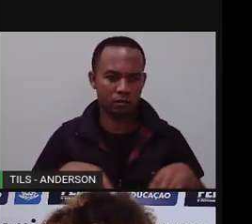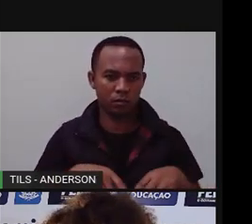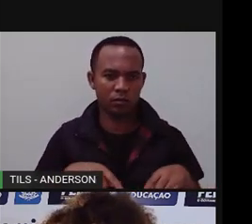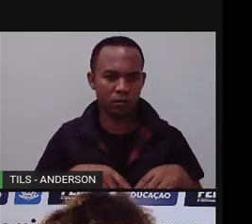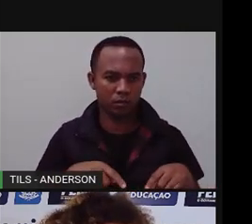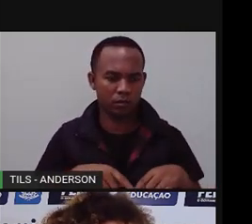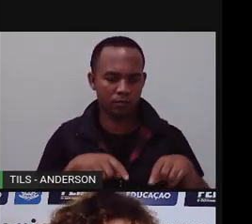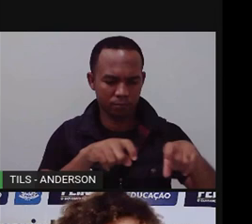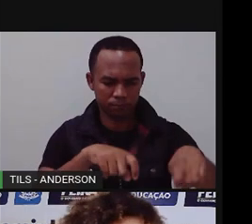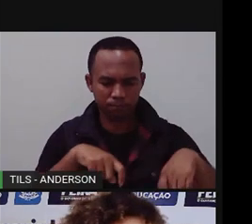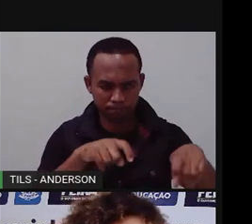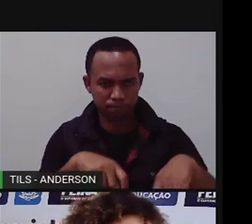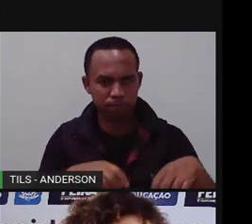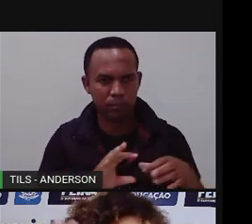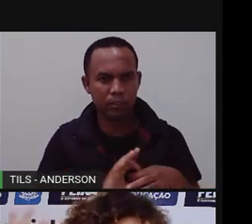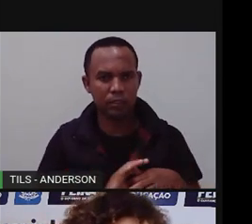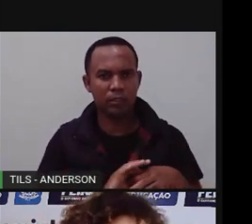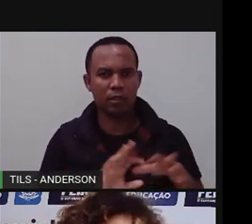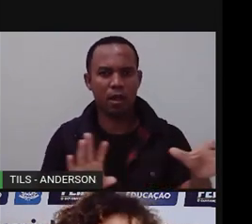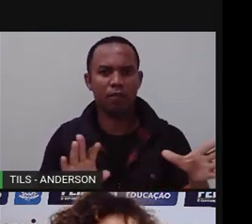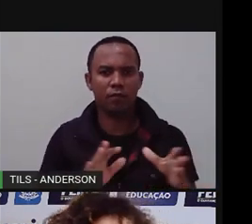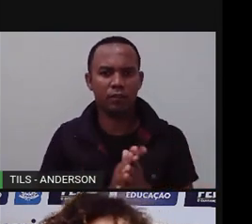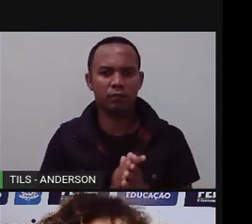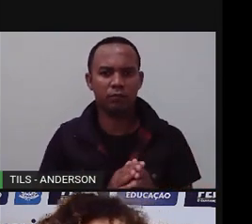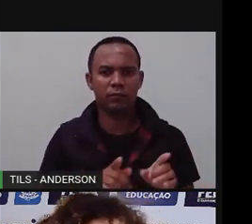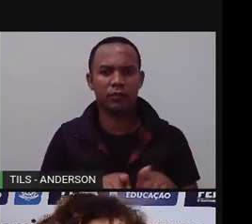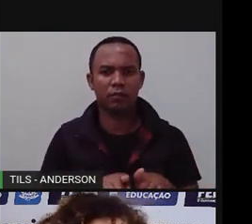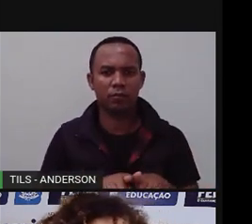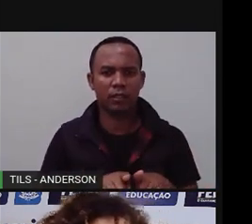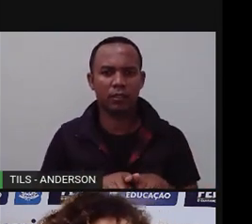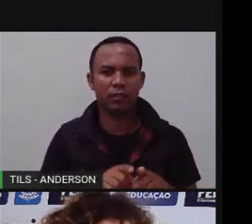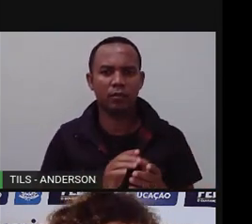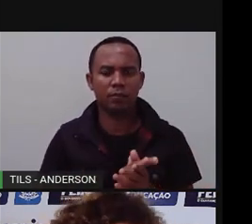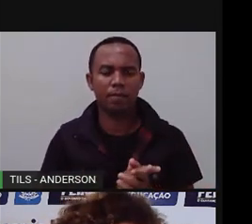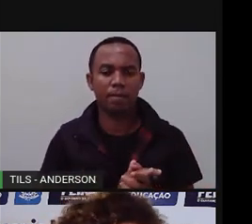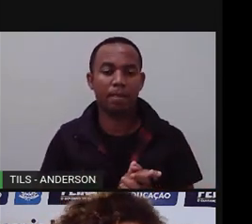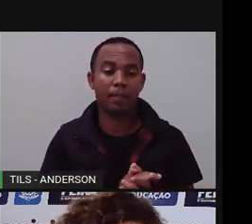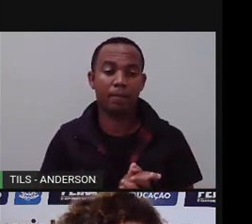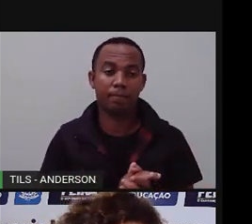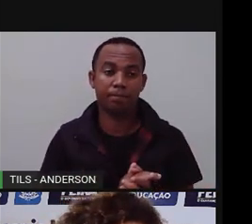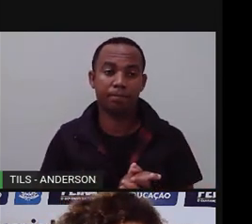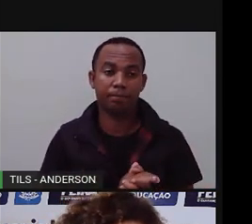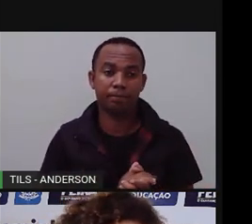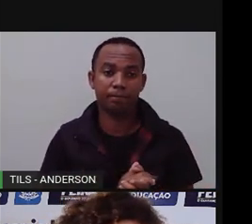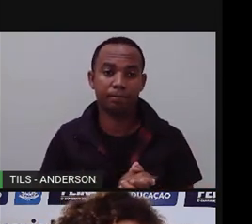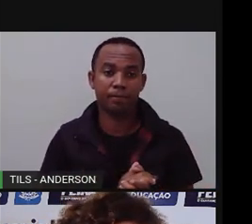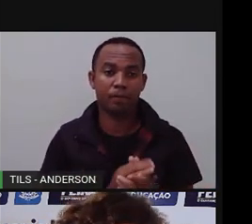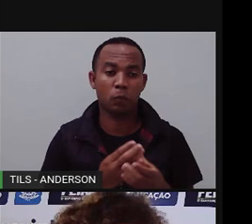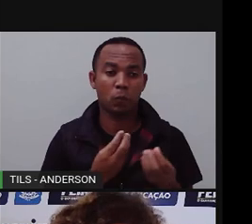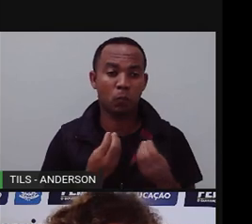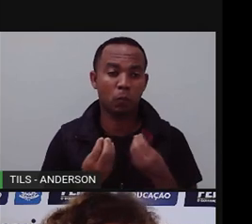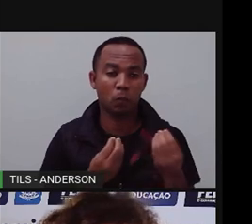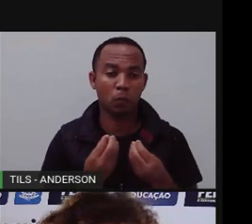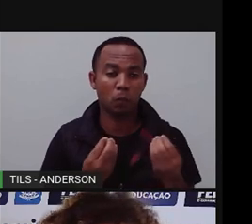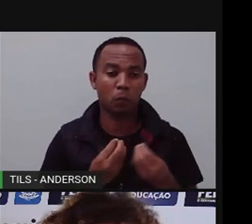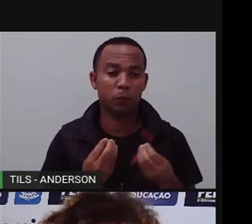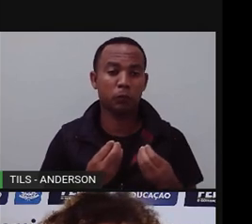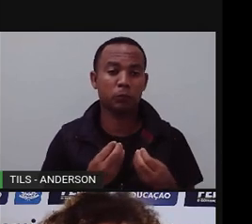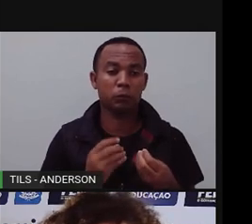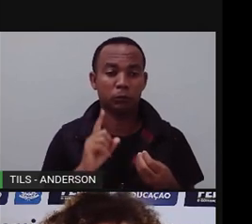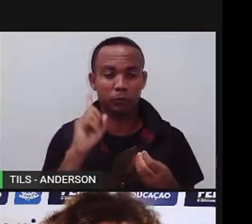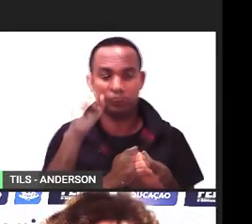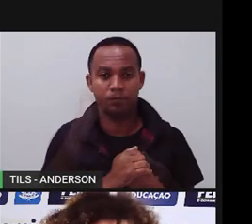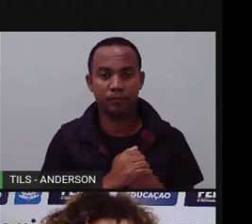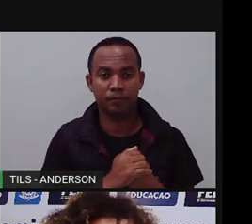propriedades. Então, isso aí é para justificar, né, o como eles conquistaram essas terras, certo?